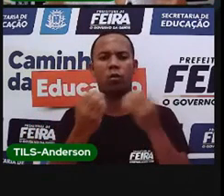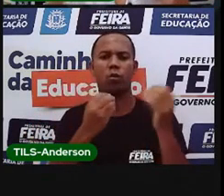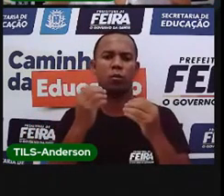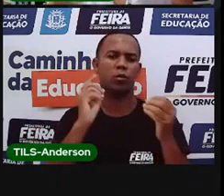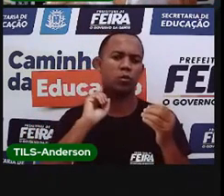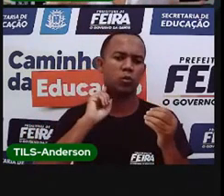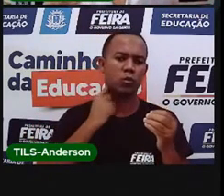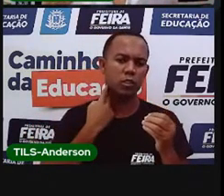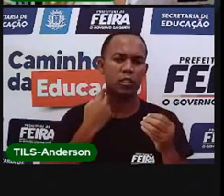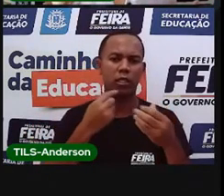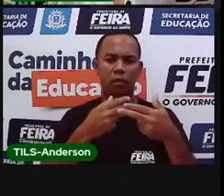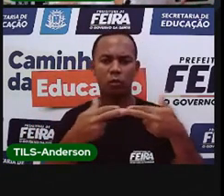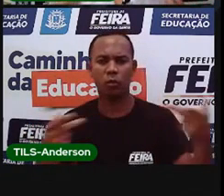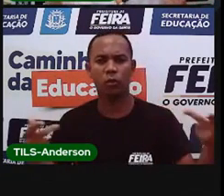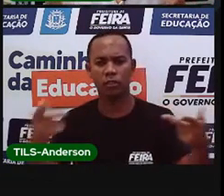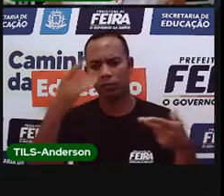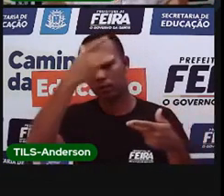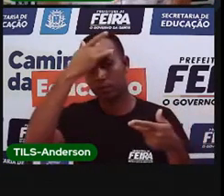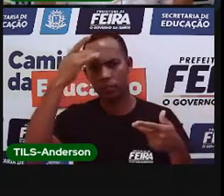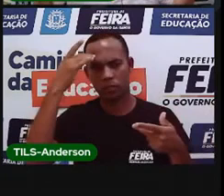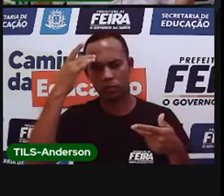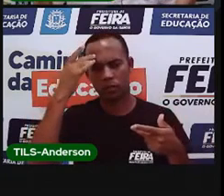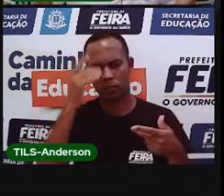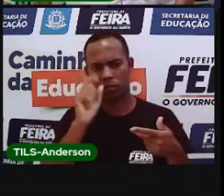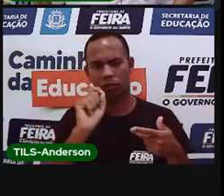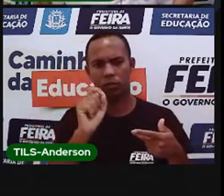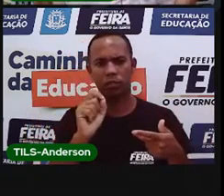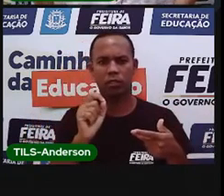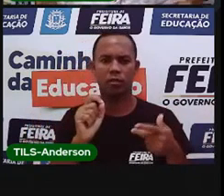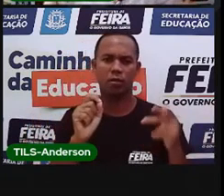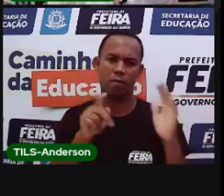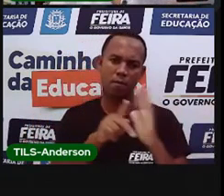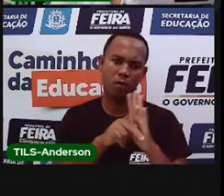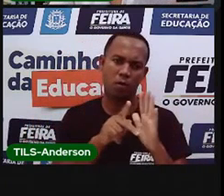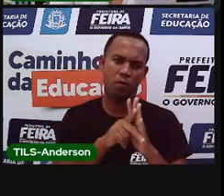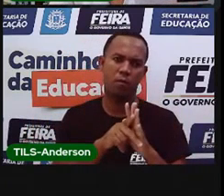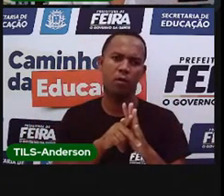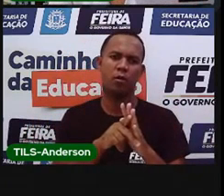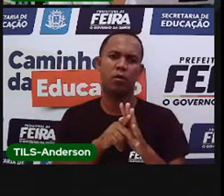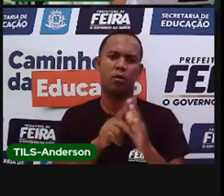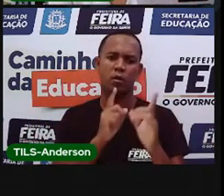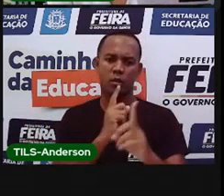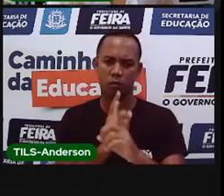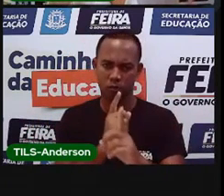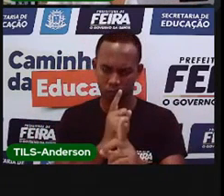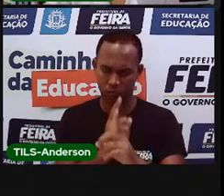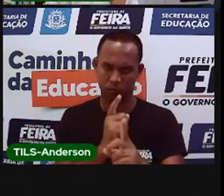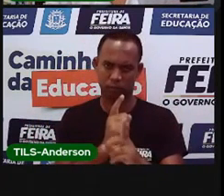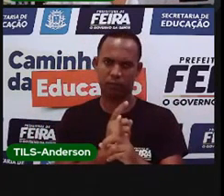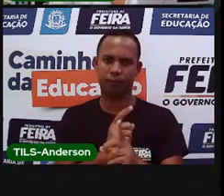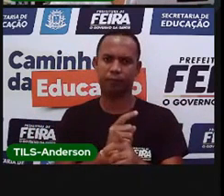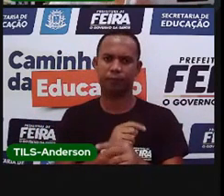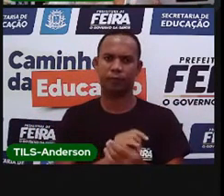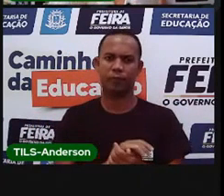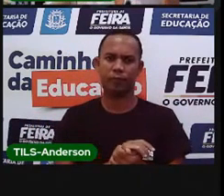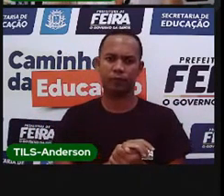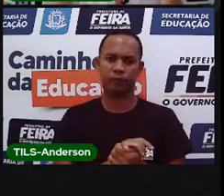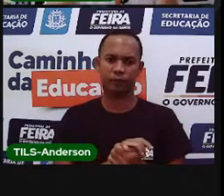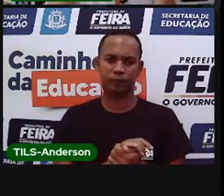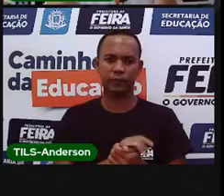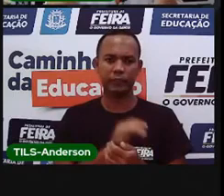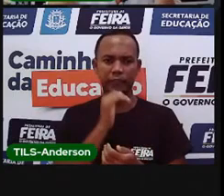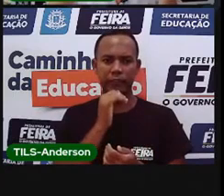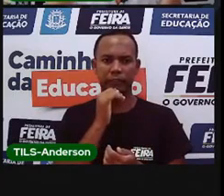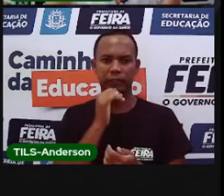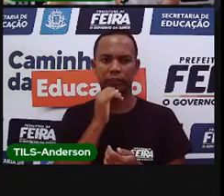e sobre as coisas. Que essas pessoas acabam as coisas inusitadas diferentes. Que essas pessoas encontram no lixo. Que esses trabalhadores. Porque sem eles,